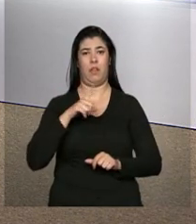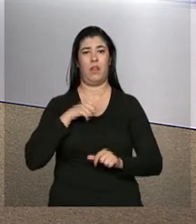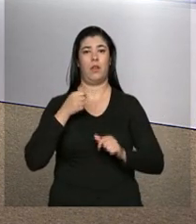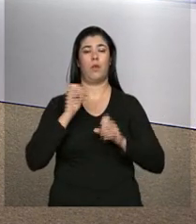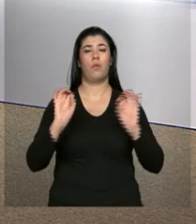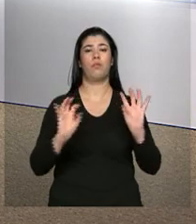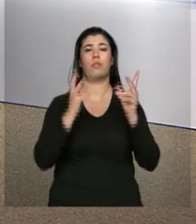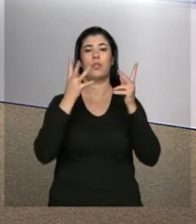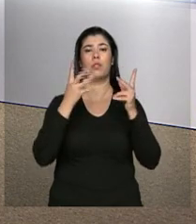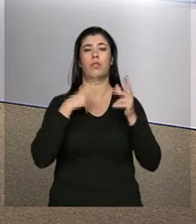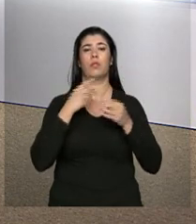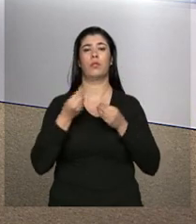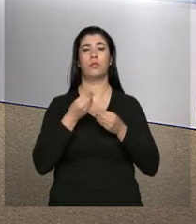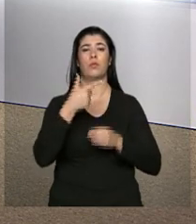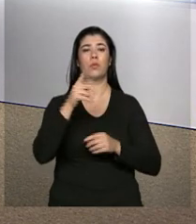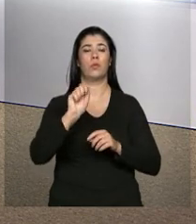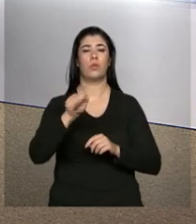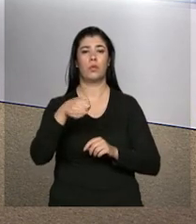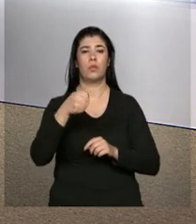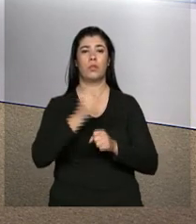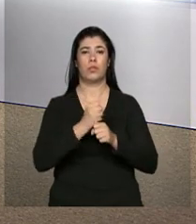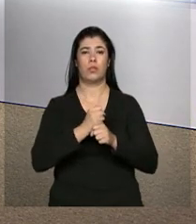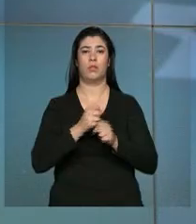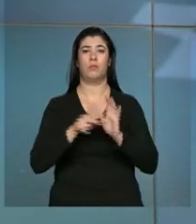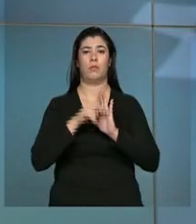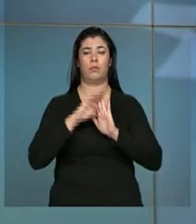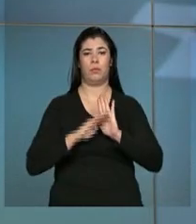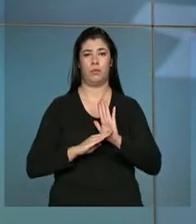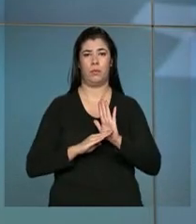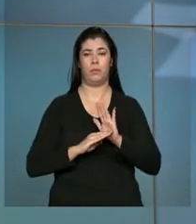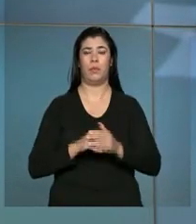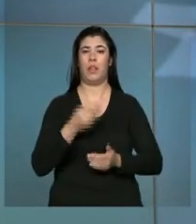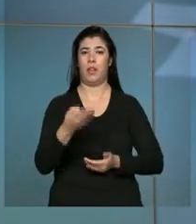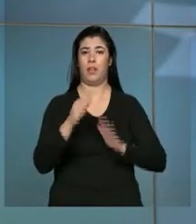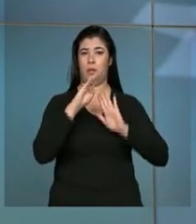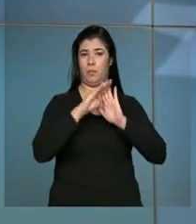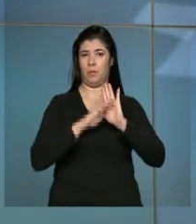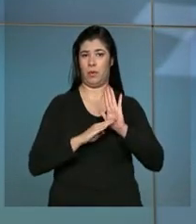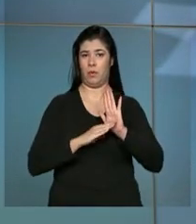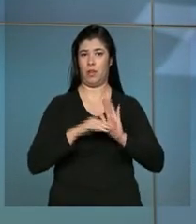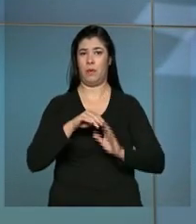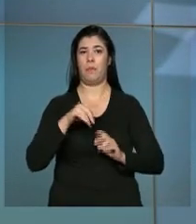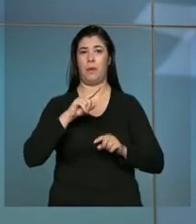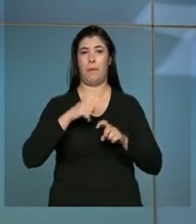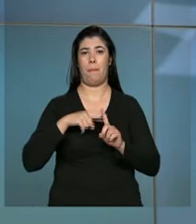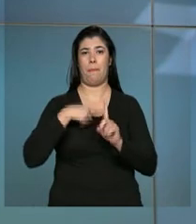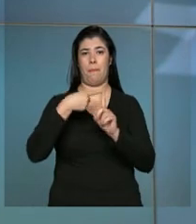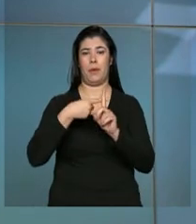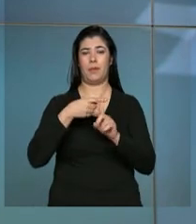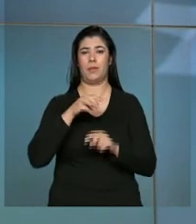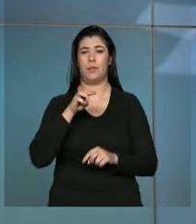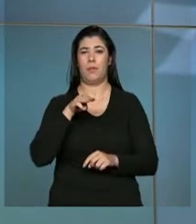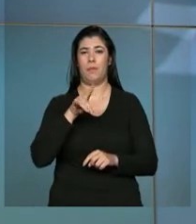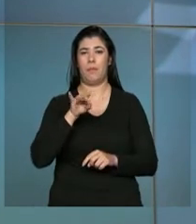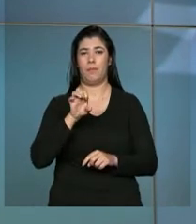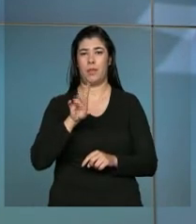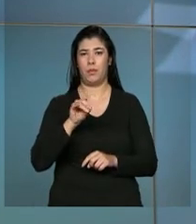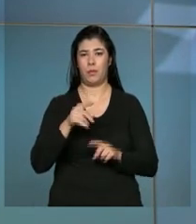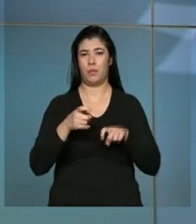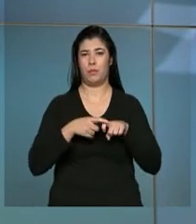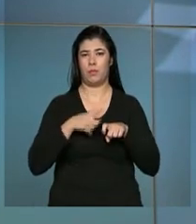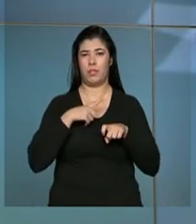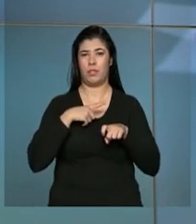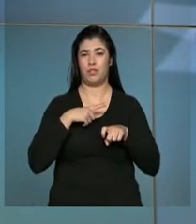sobre a cerimônia que marca os dois anos do programa. Com o Mais Médicos Profissionais tem levado atendimento a cerca de